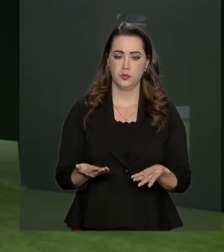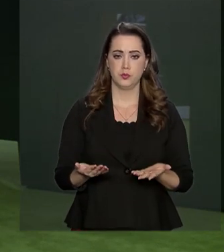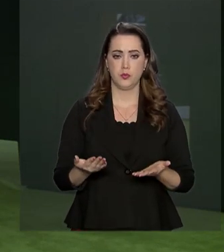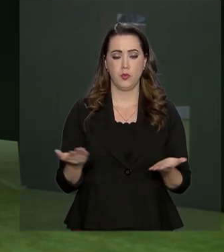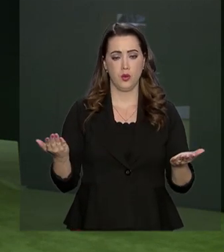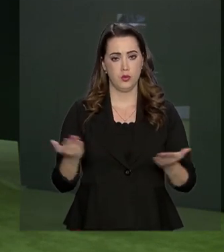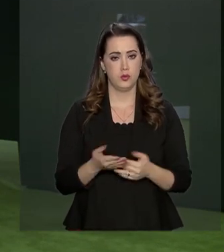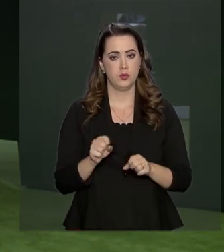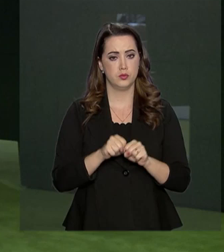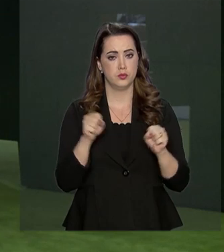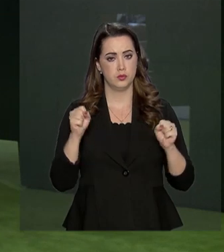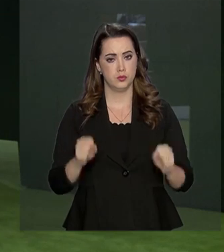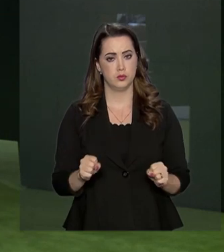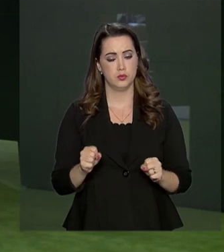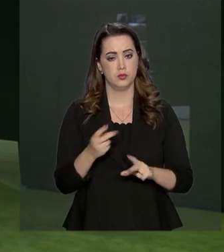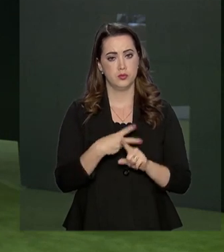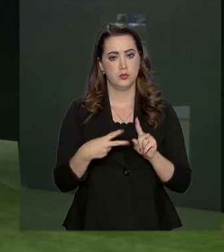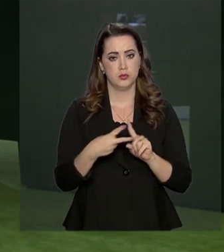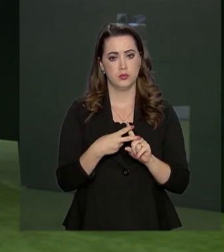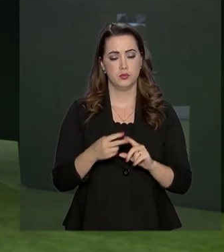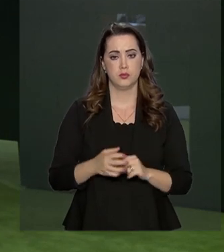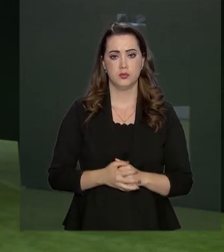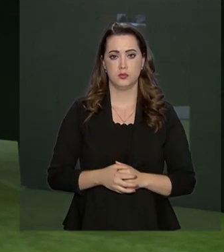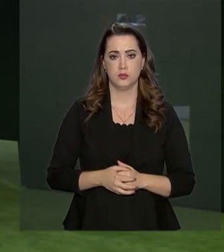do atual sistema da Previdência.